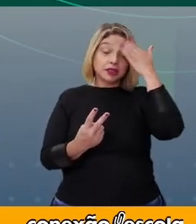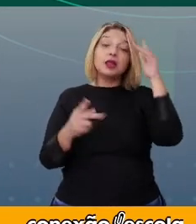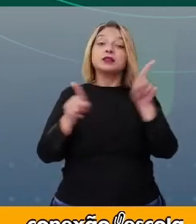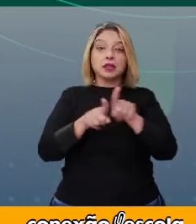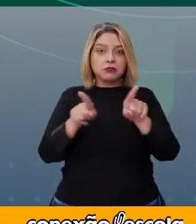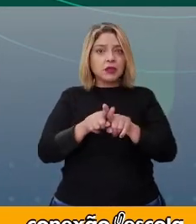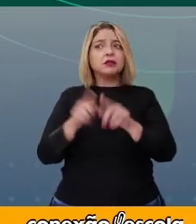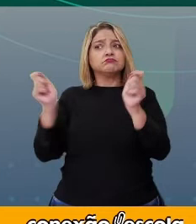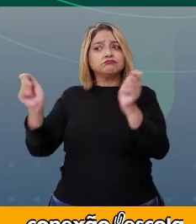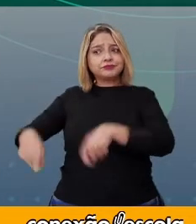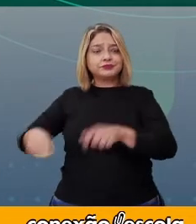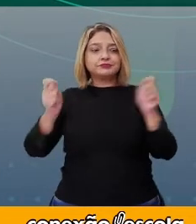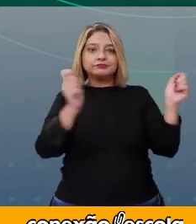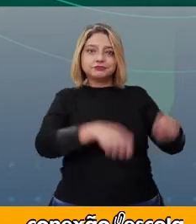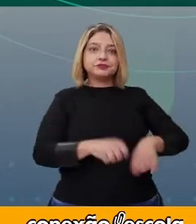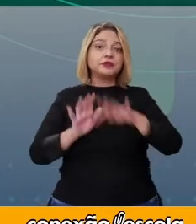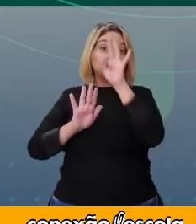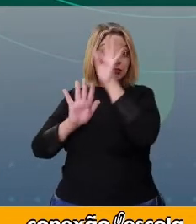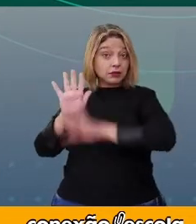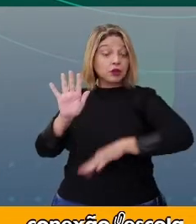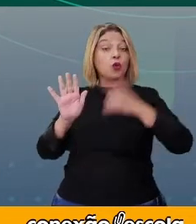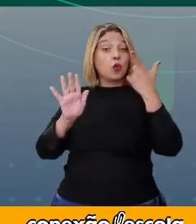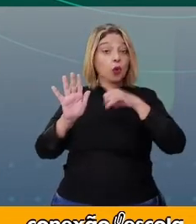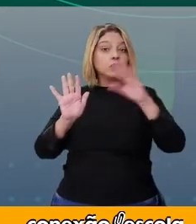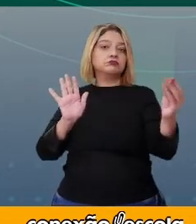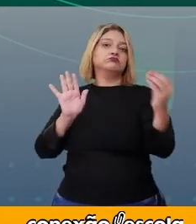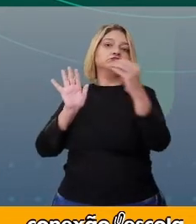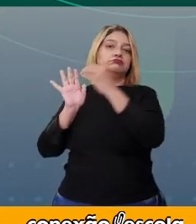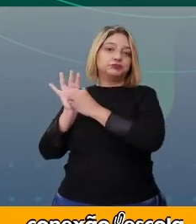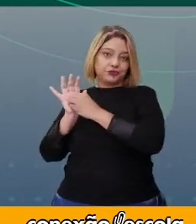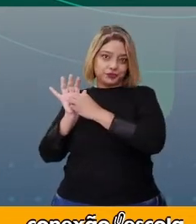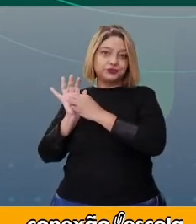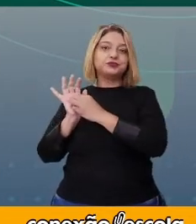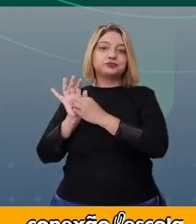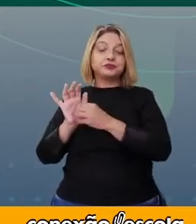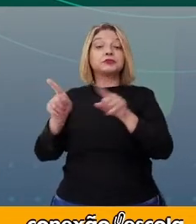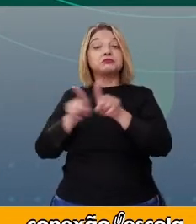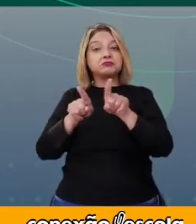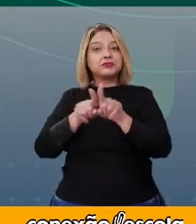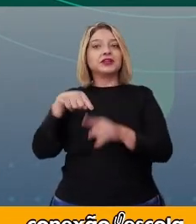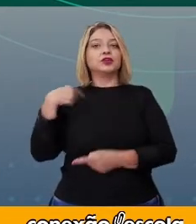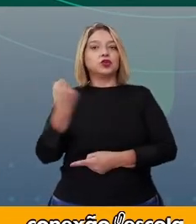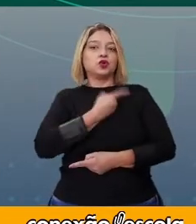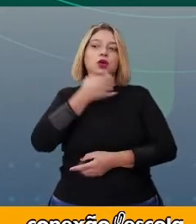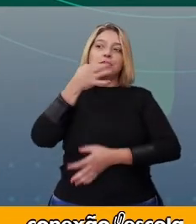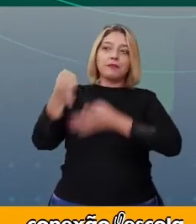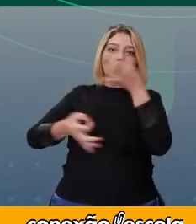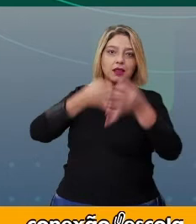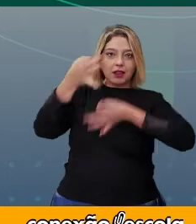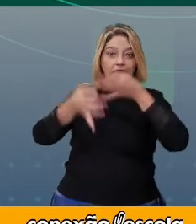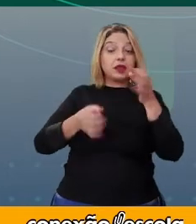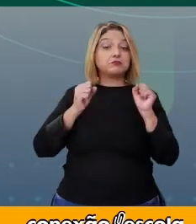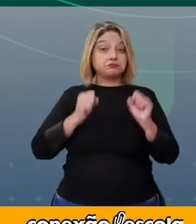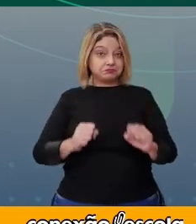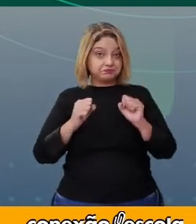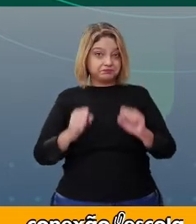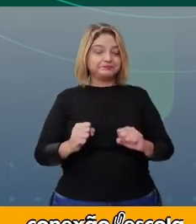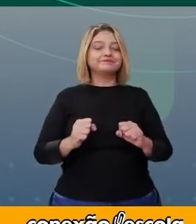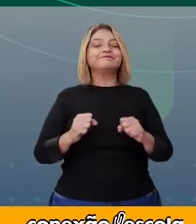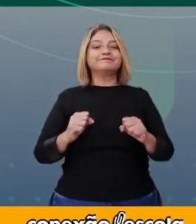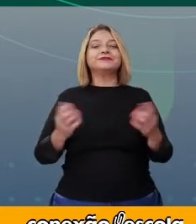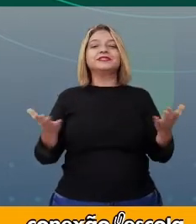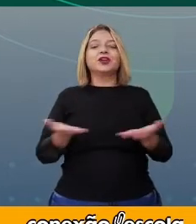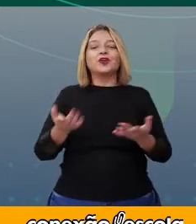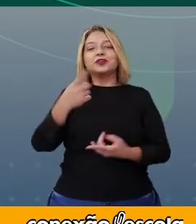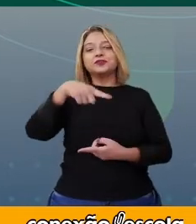sim estar em um texto a serviço do texto e a serviço da nossa argumentação. Agora é hora de